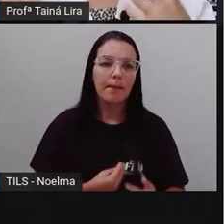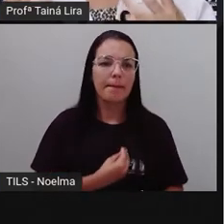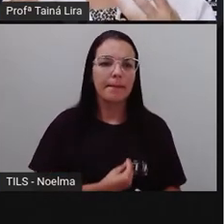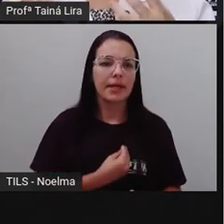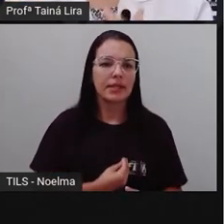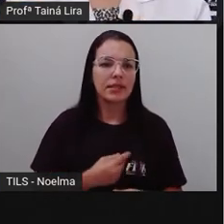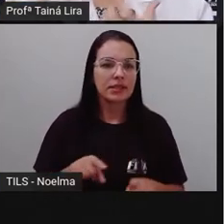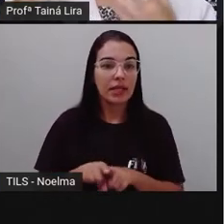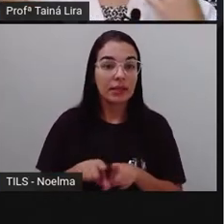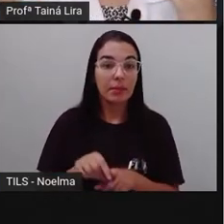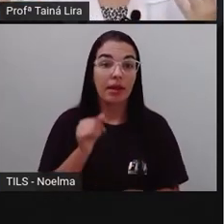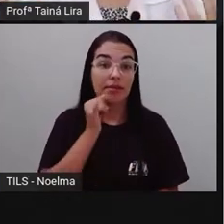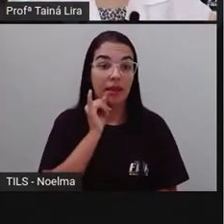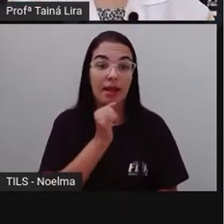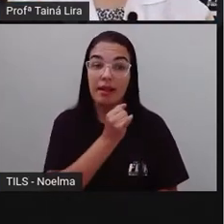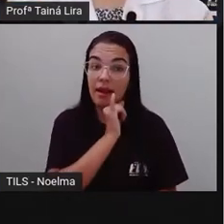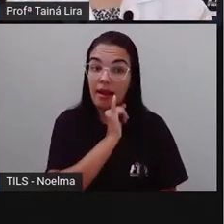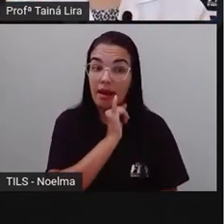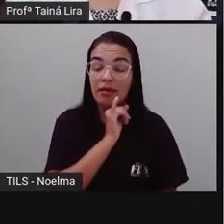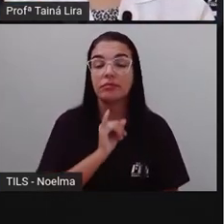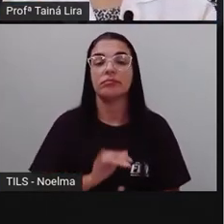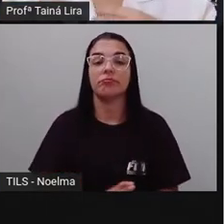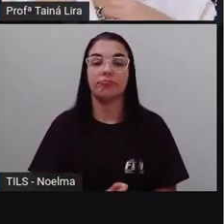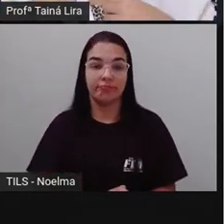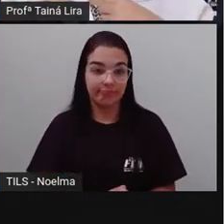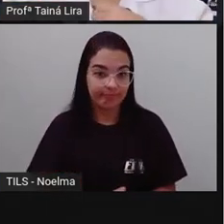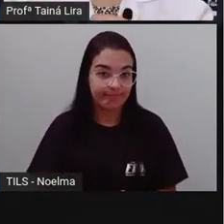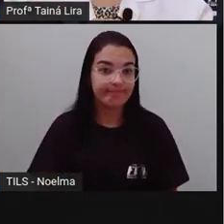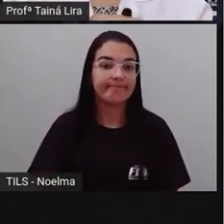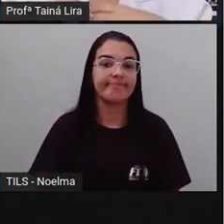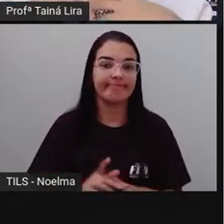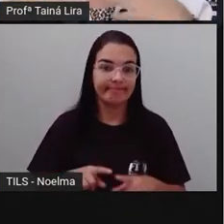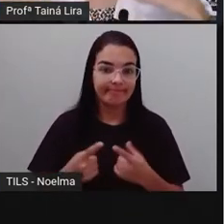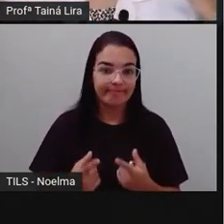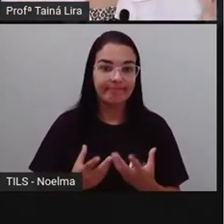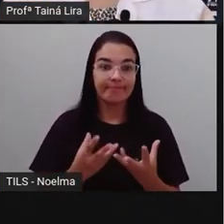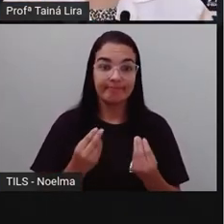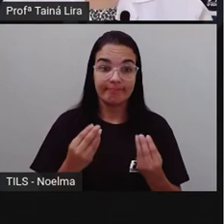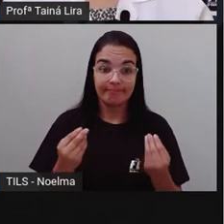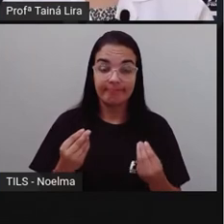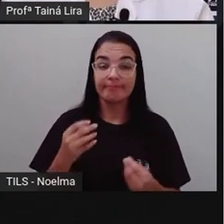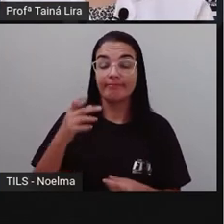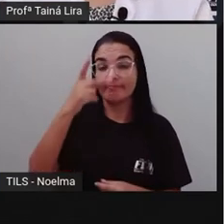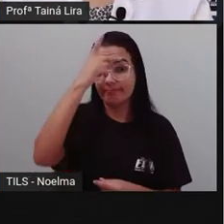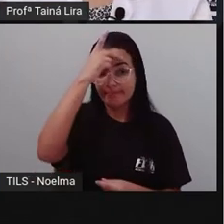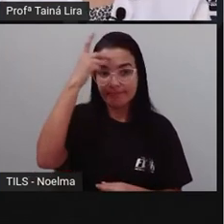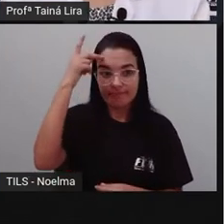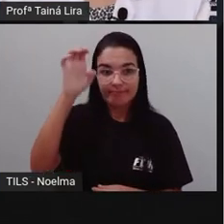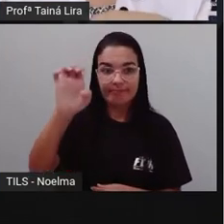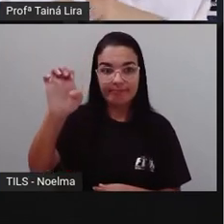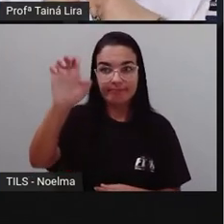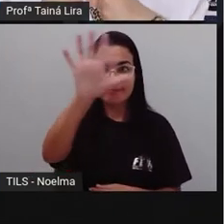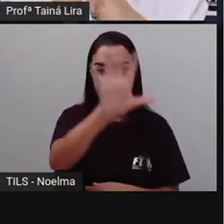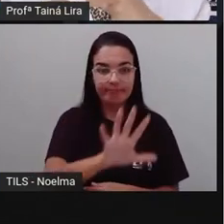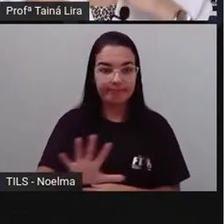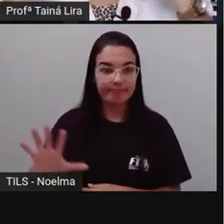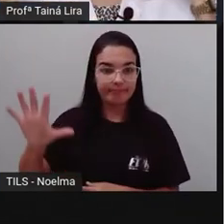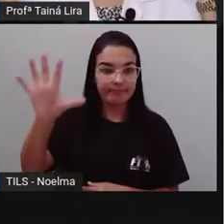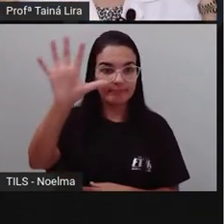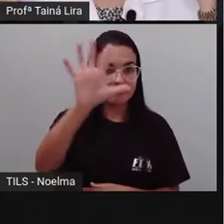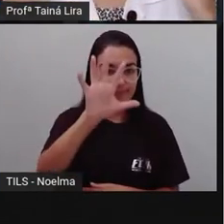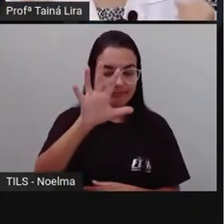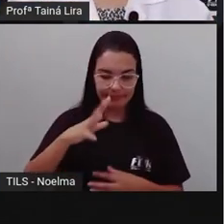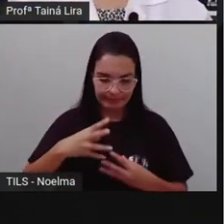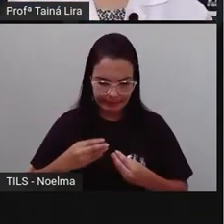forte também dos italianos, tá bom? Então, um dos povos europeus que vieram para aqui, deixaram uma